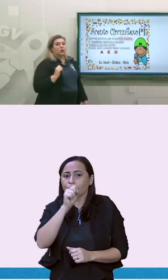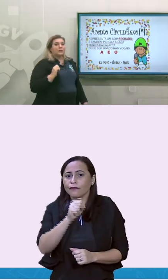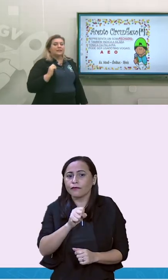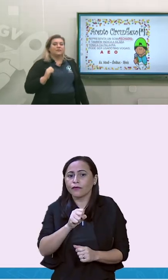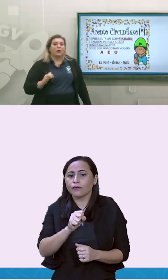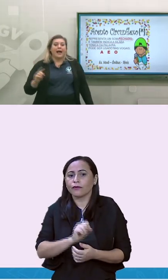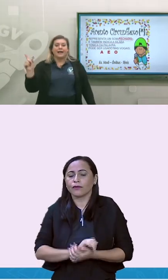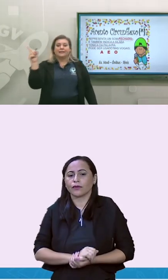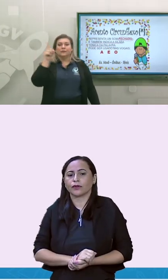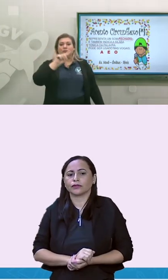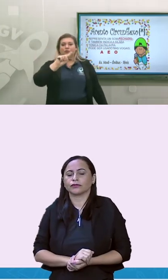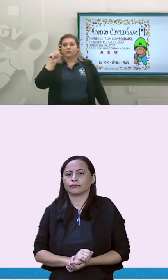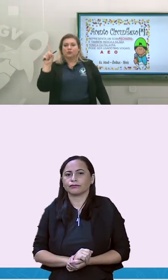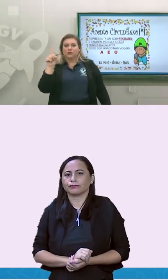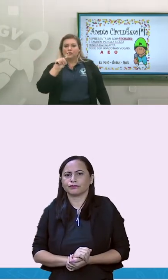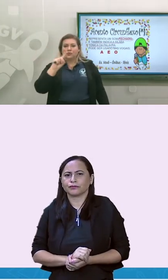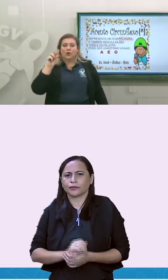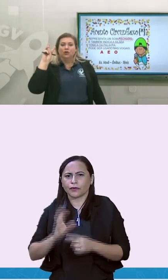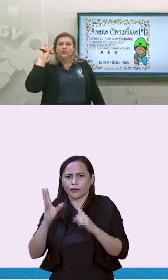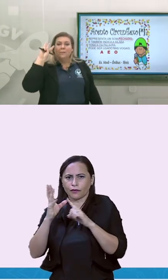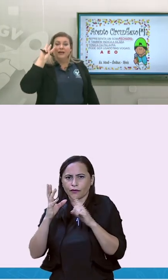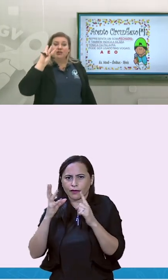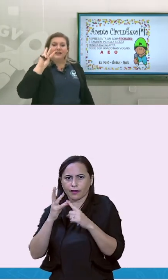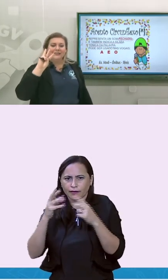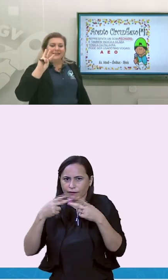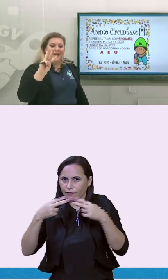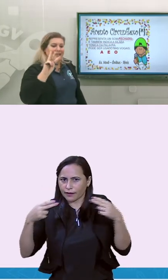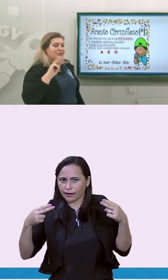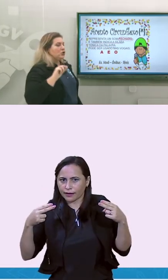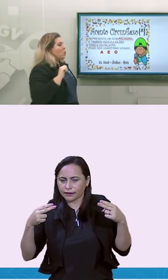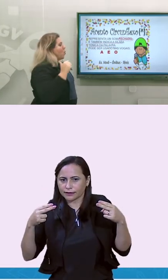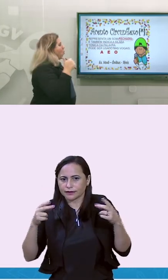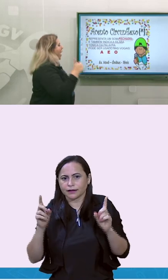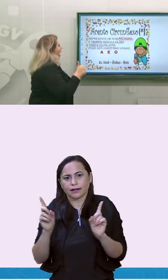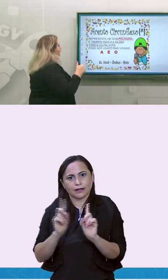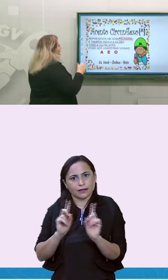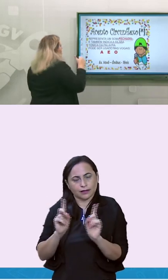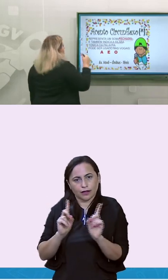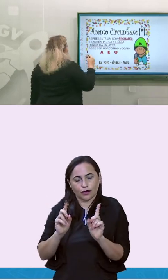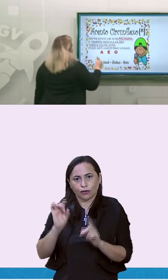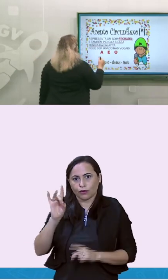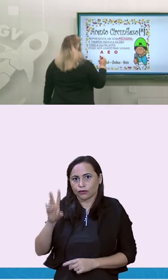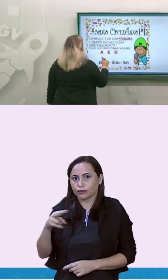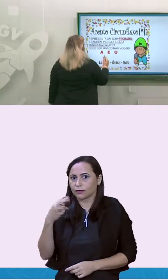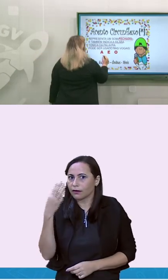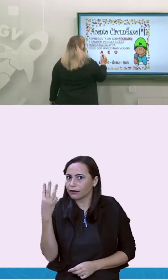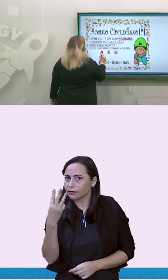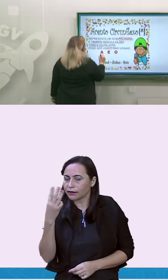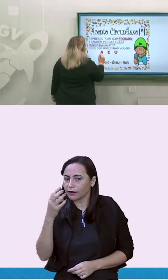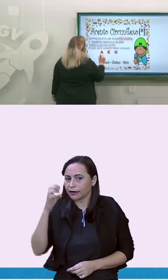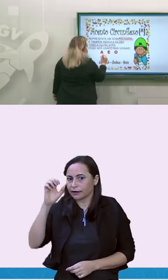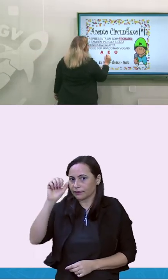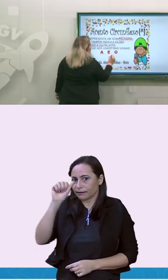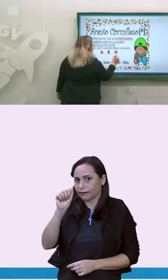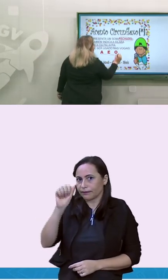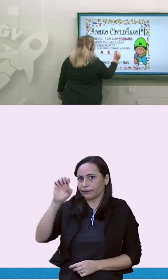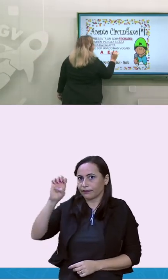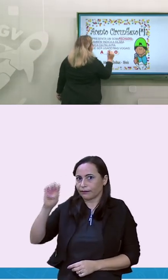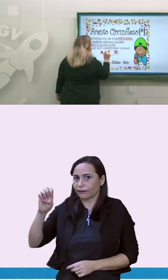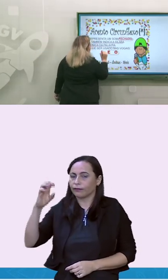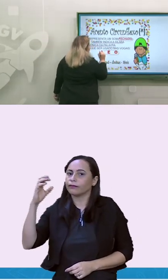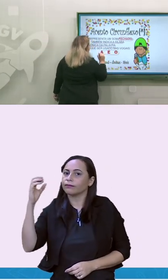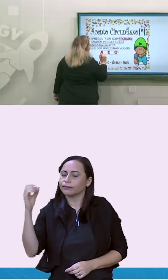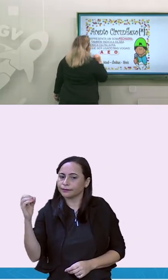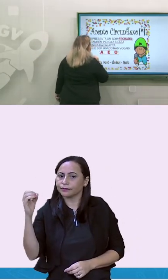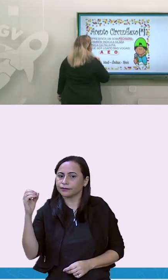é usado em todas as vogais? Somente em três. O A, o E e o O. Então,